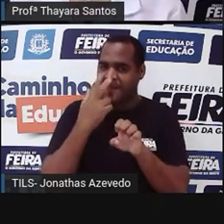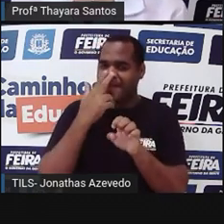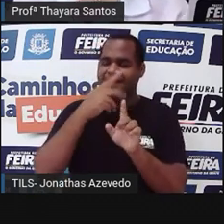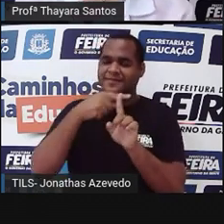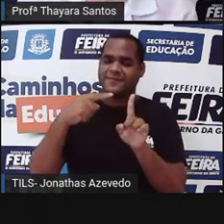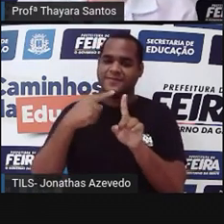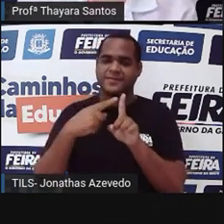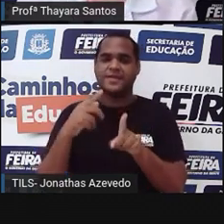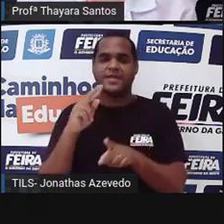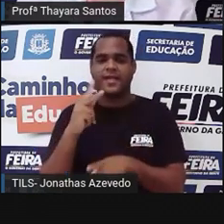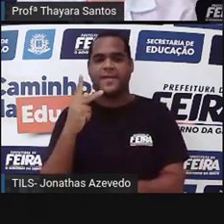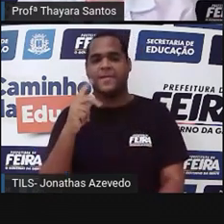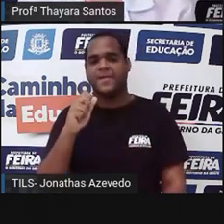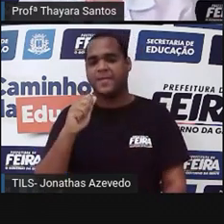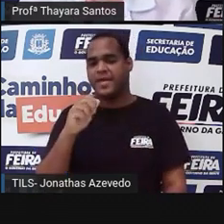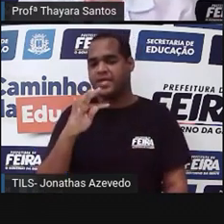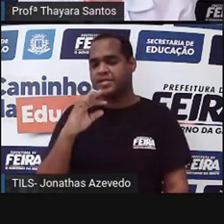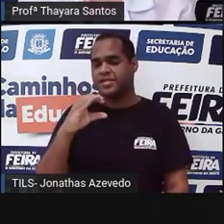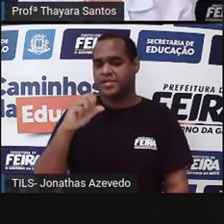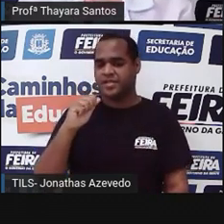fígado e deu o nome de hepática.